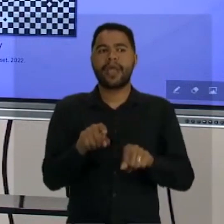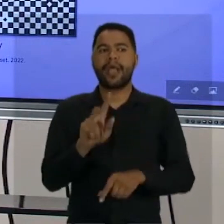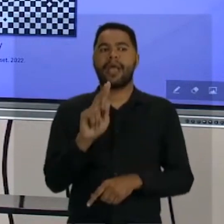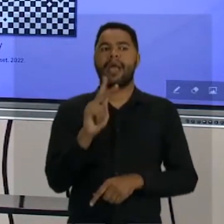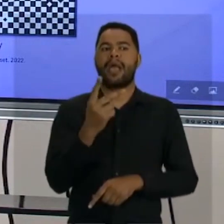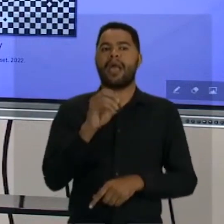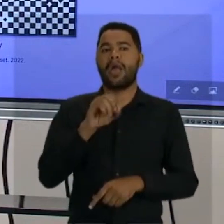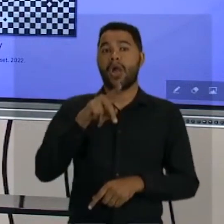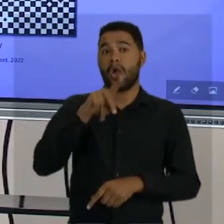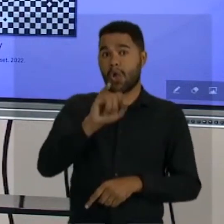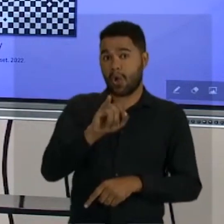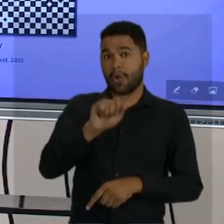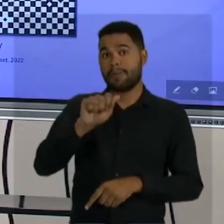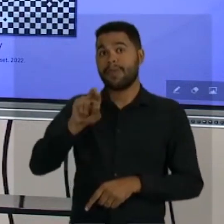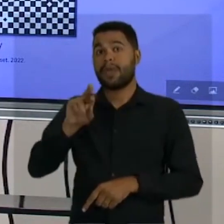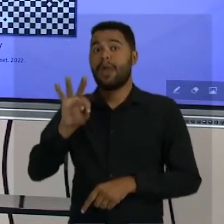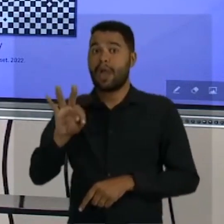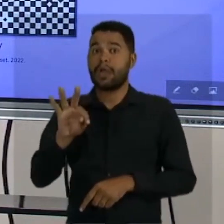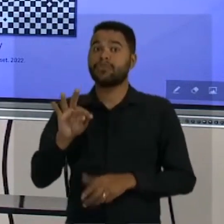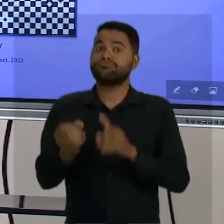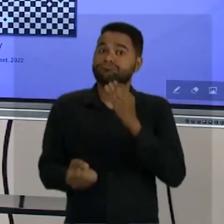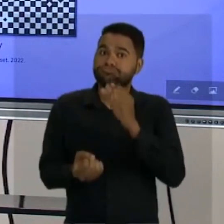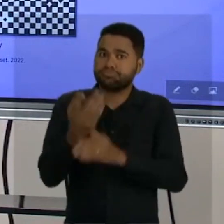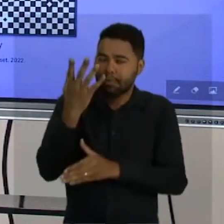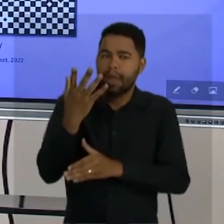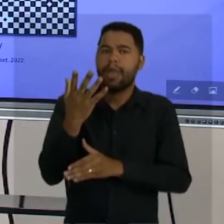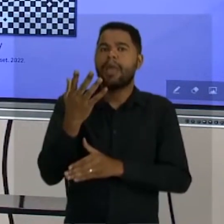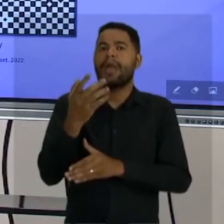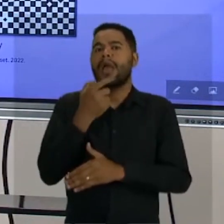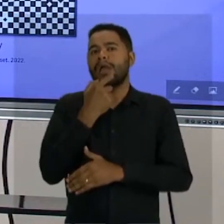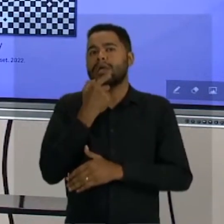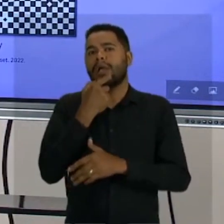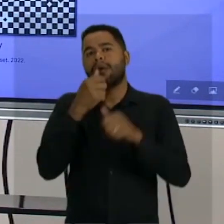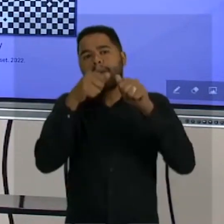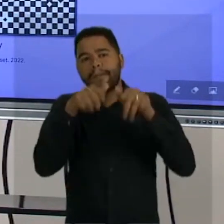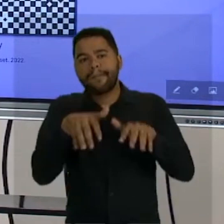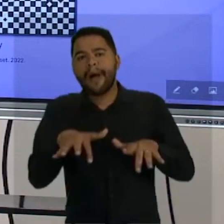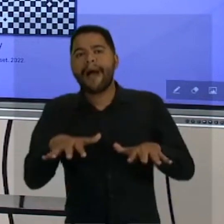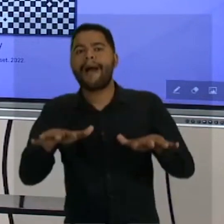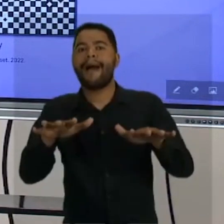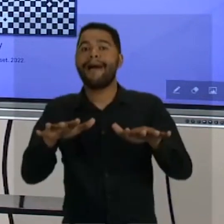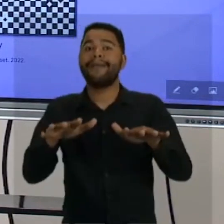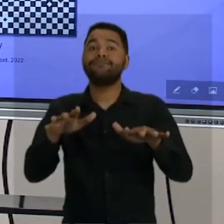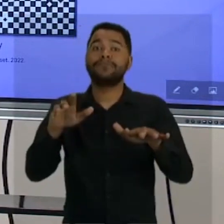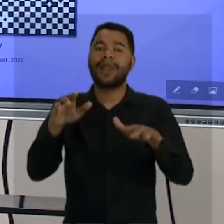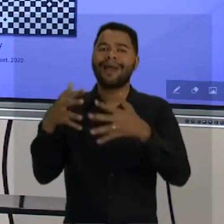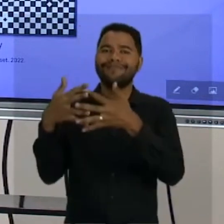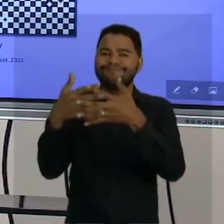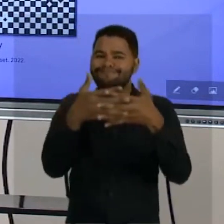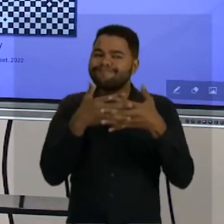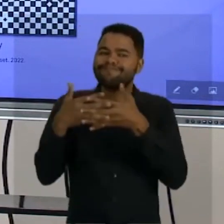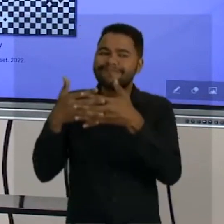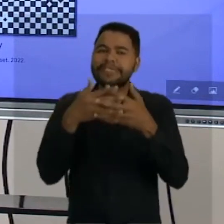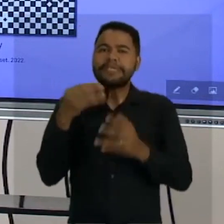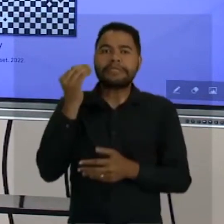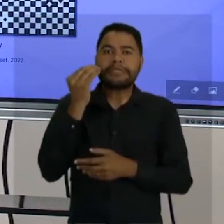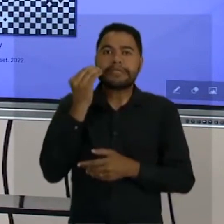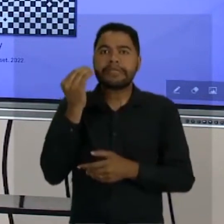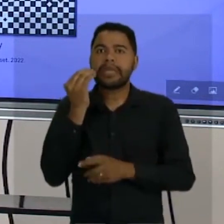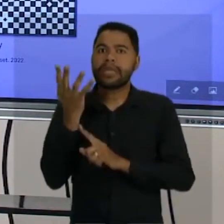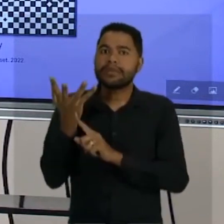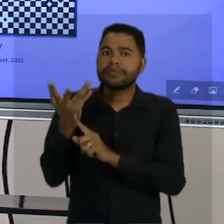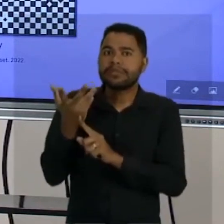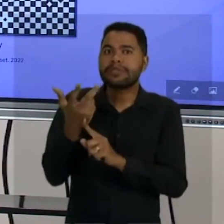começa a buscar. Ela surge ali na Inglaterra e se espalha pelos Estados Unidos com uma ideia de trabalhar a arte, a estética artística, de maneira